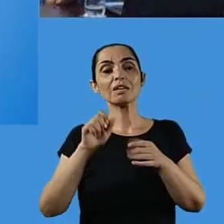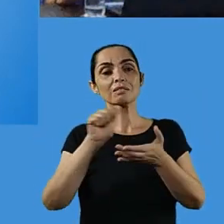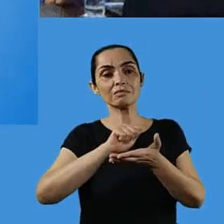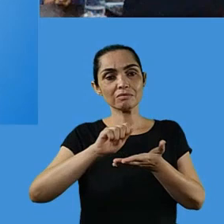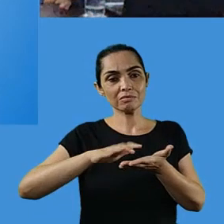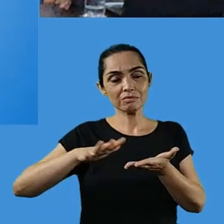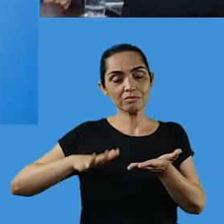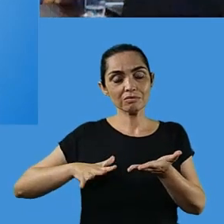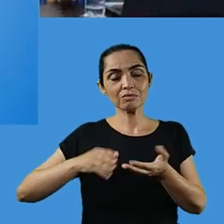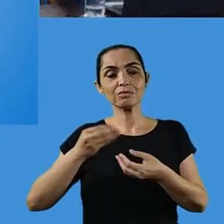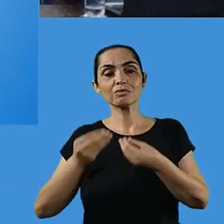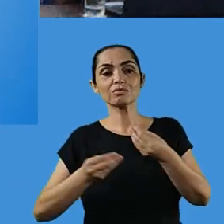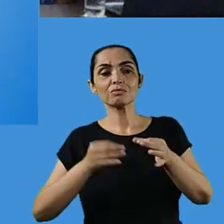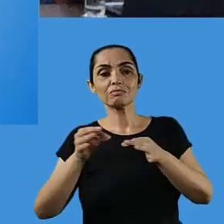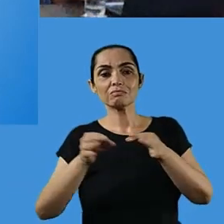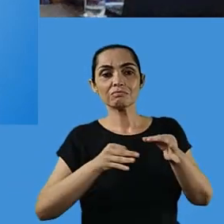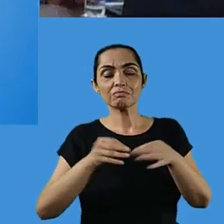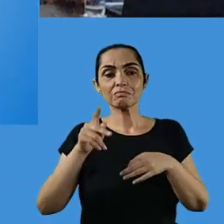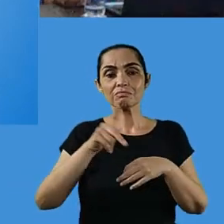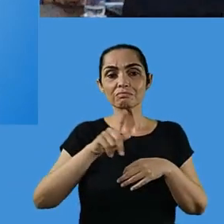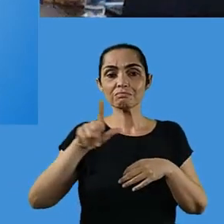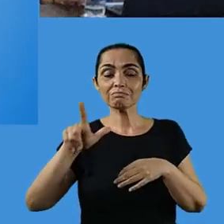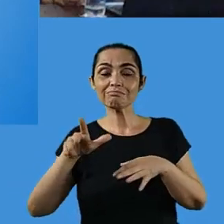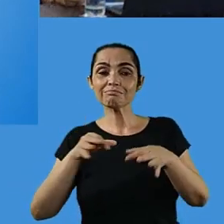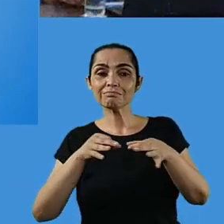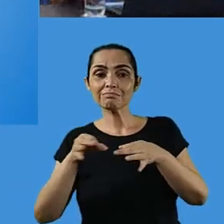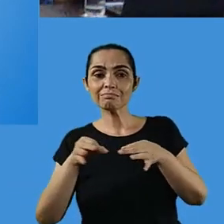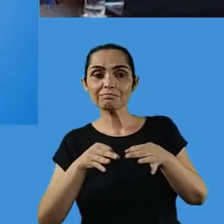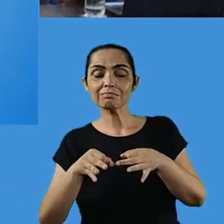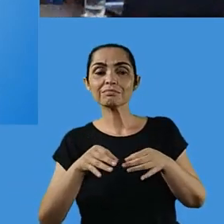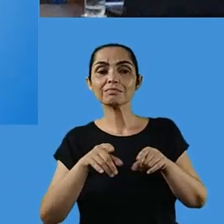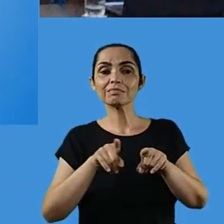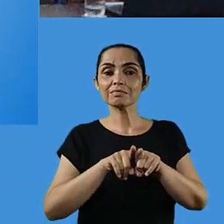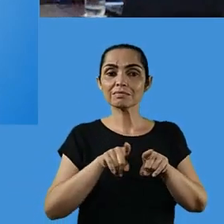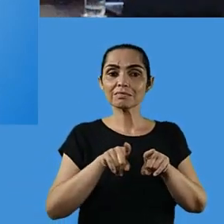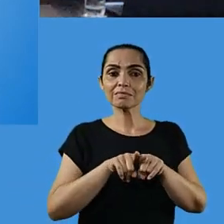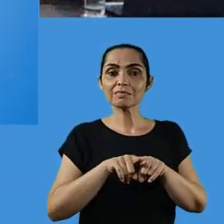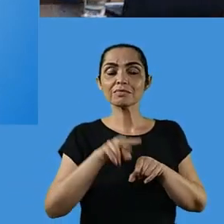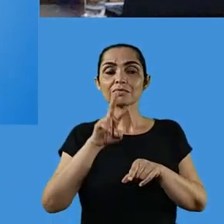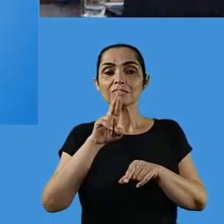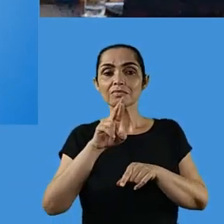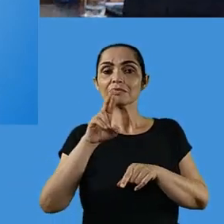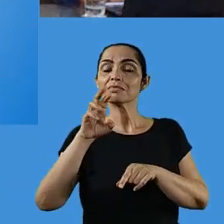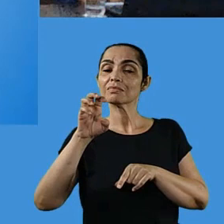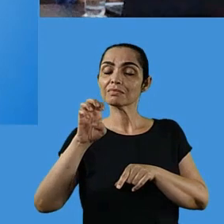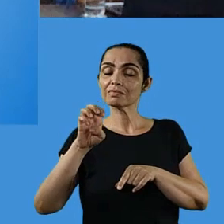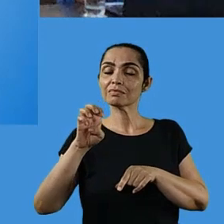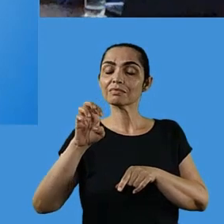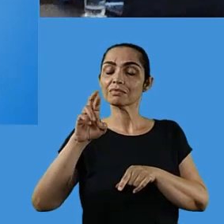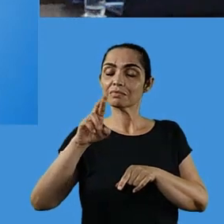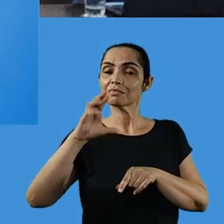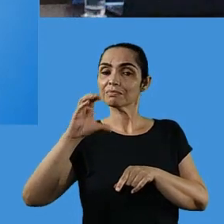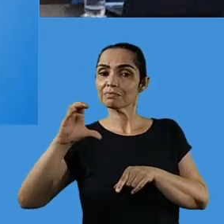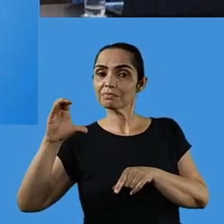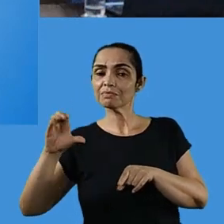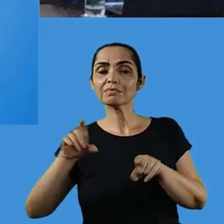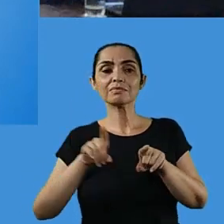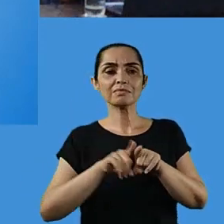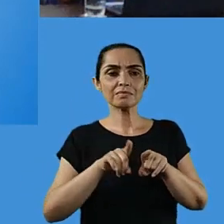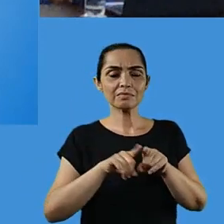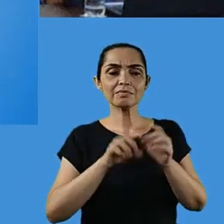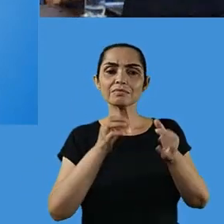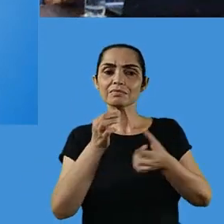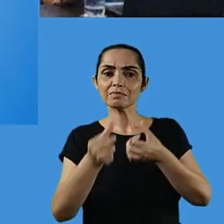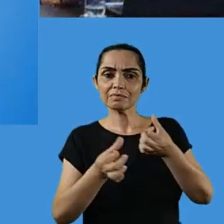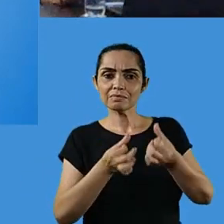questão das atividades como serão planejadas, do RCC que a professora Mônica